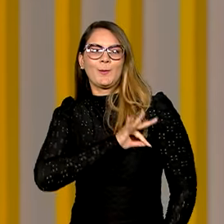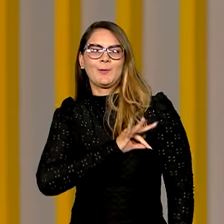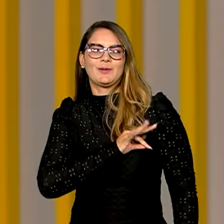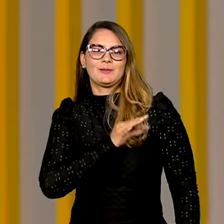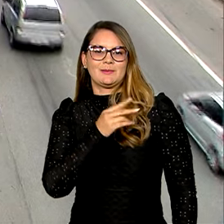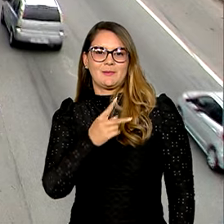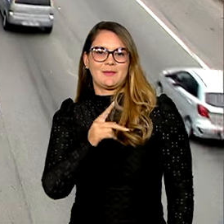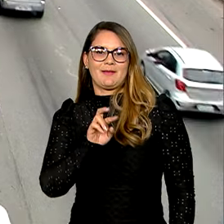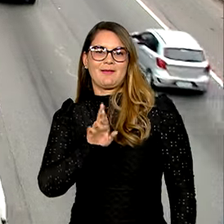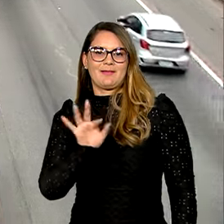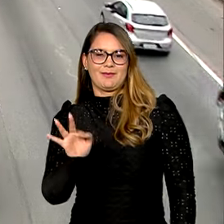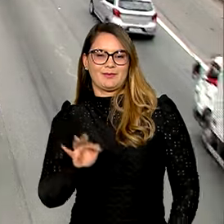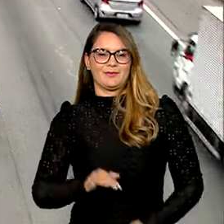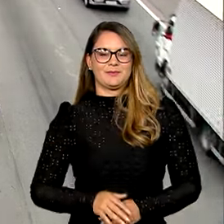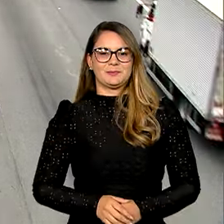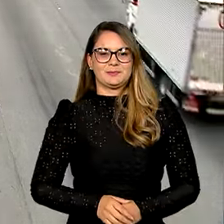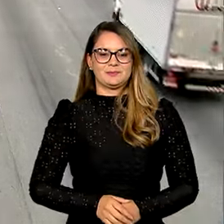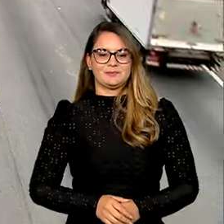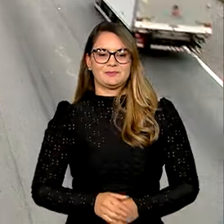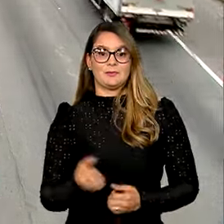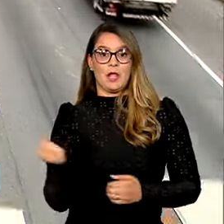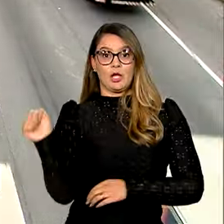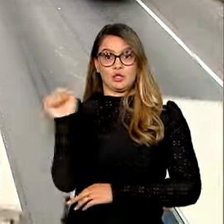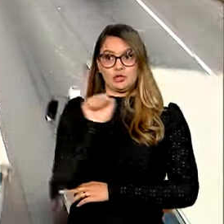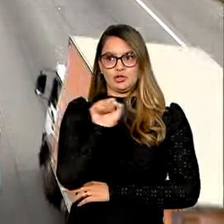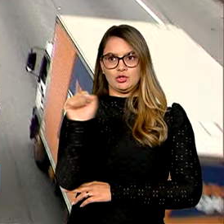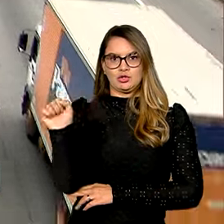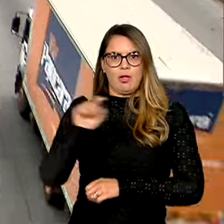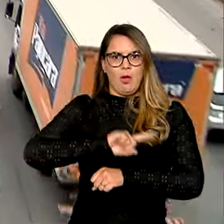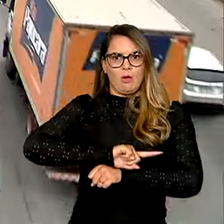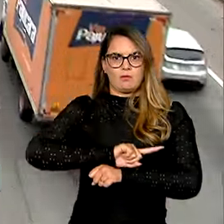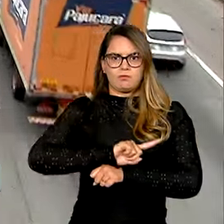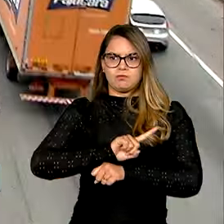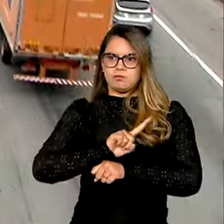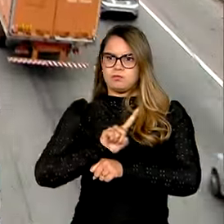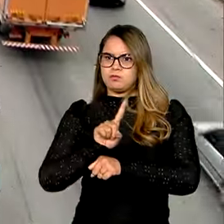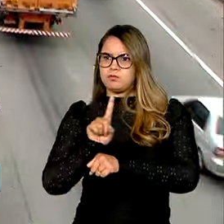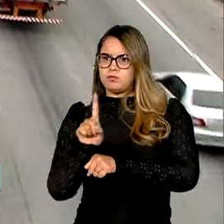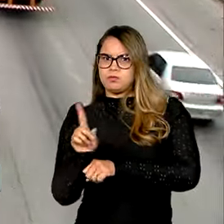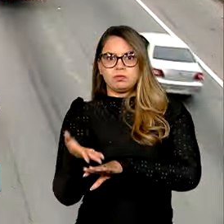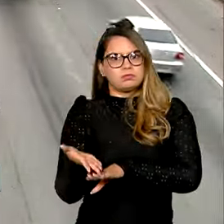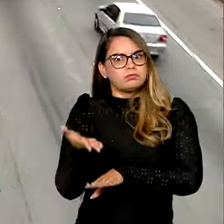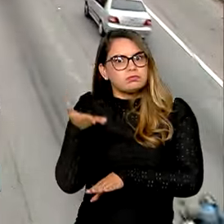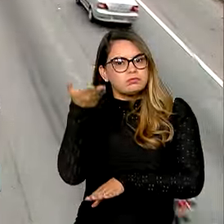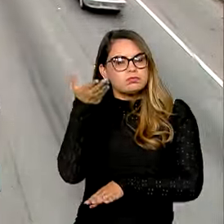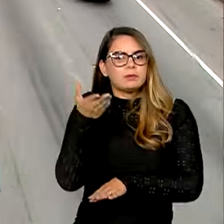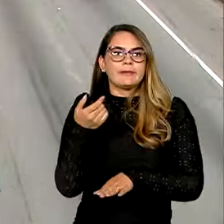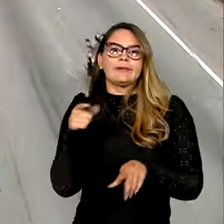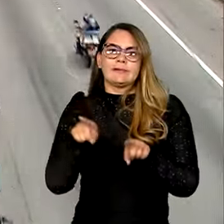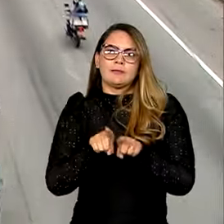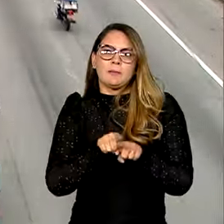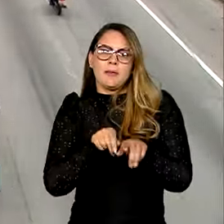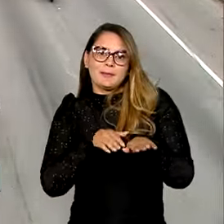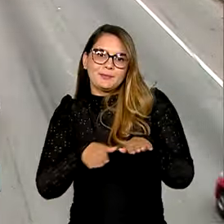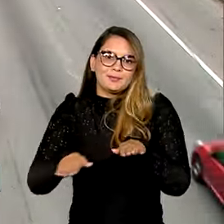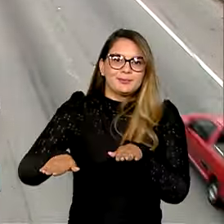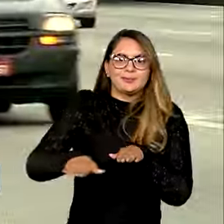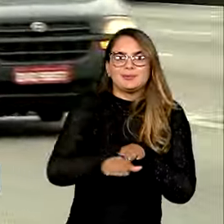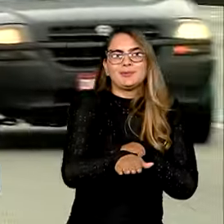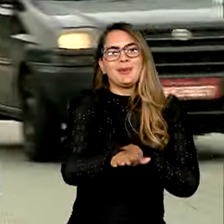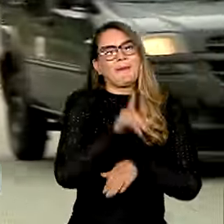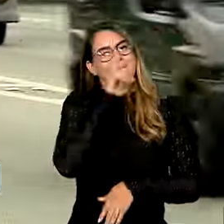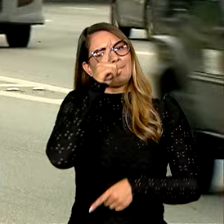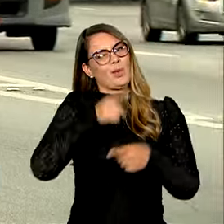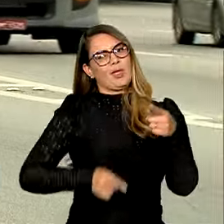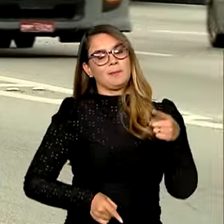Federal. Dirigir acima do limite de velocidade da via e fazer ultrapassagens em locais proibidos.